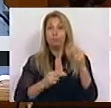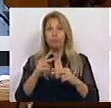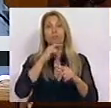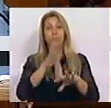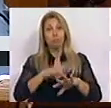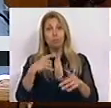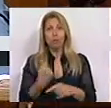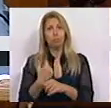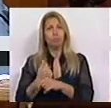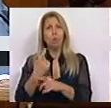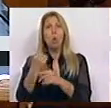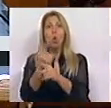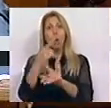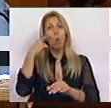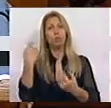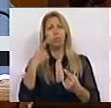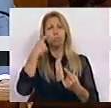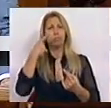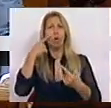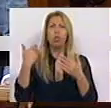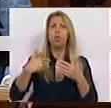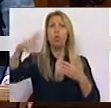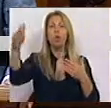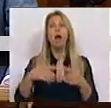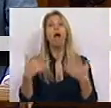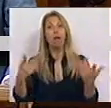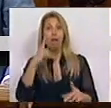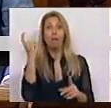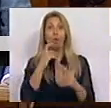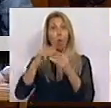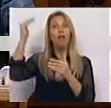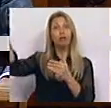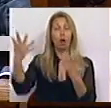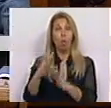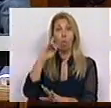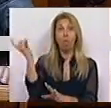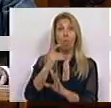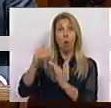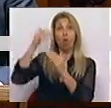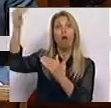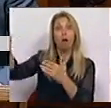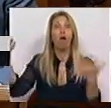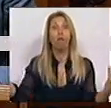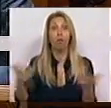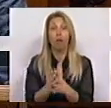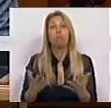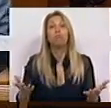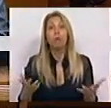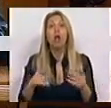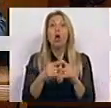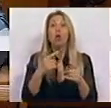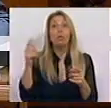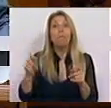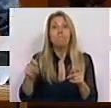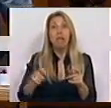bens duradouros, mas fez regressar os desequilíbrios externos. Como a procura externa líquida é negativa, a balança externa tem-se degradado todos os